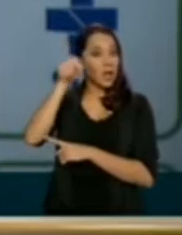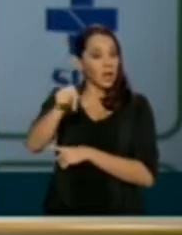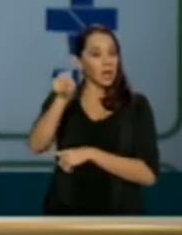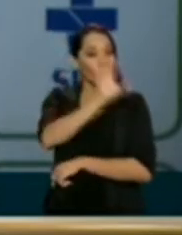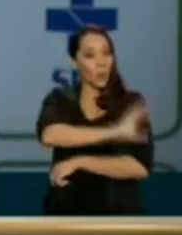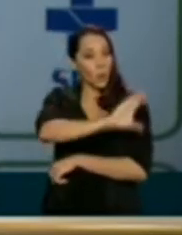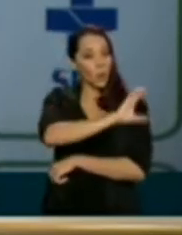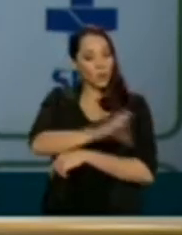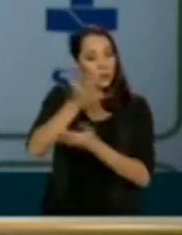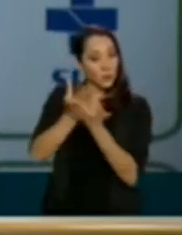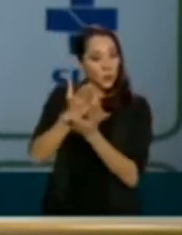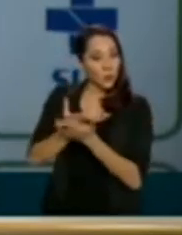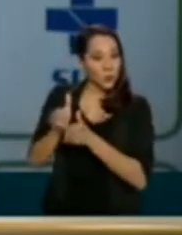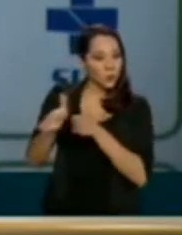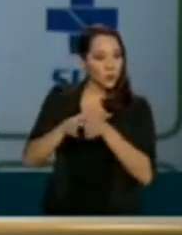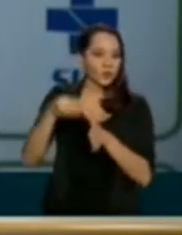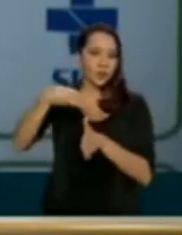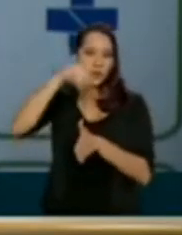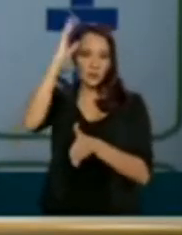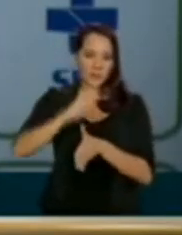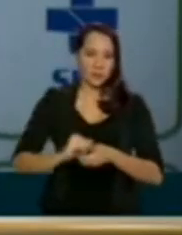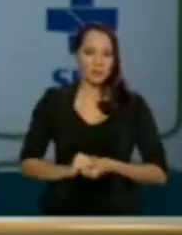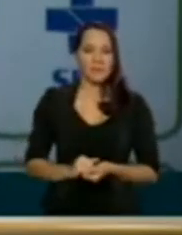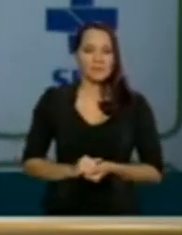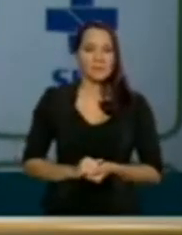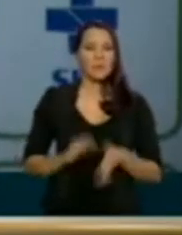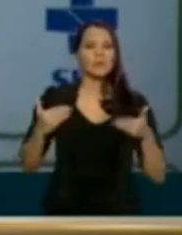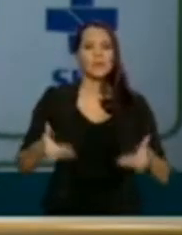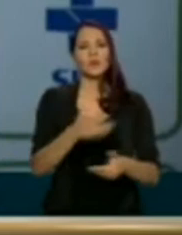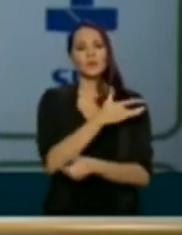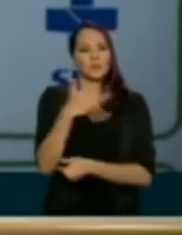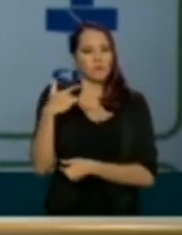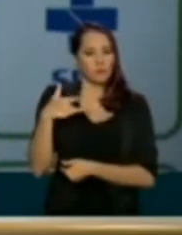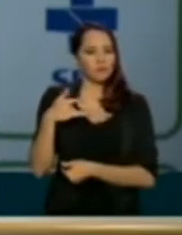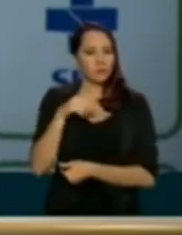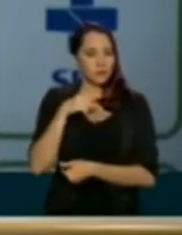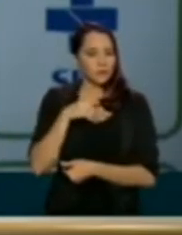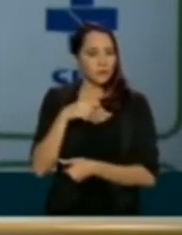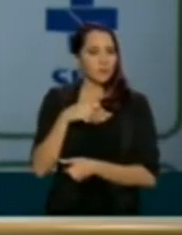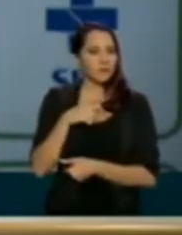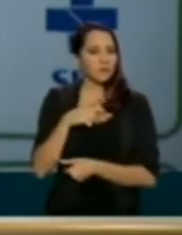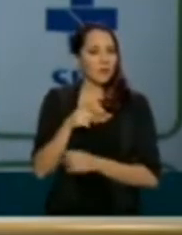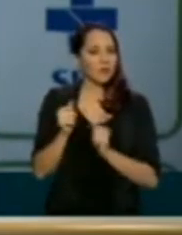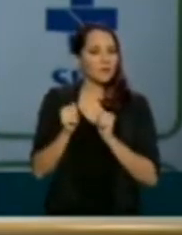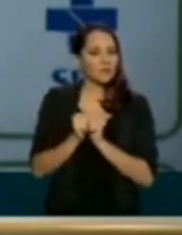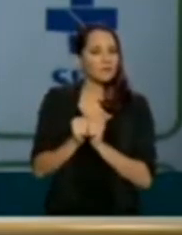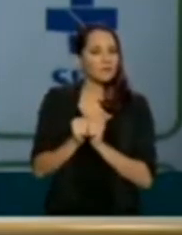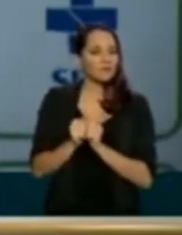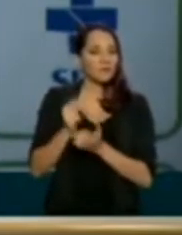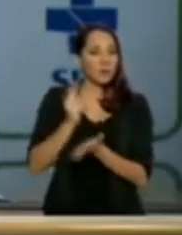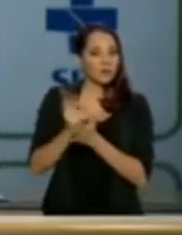coordenando os estudos de fase 3 no Brasil. O Ministério da Saúde está em constante